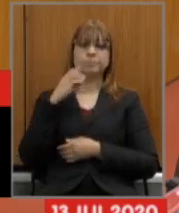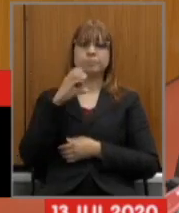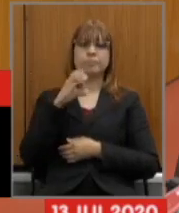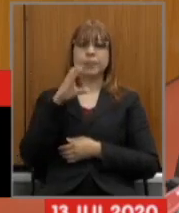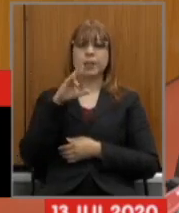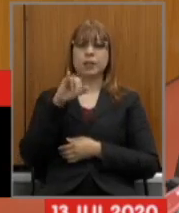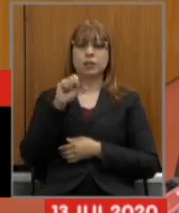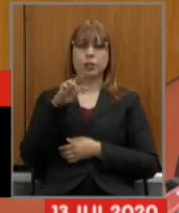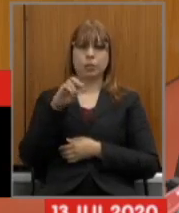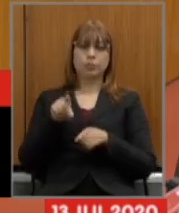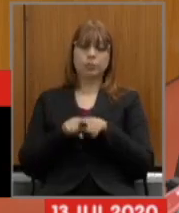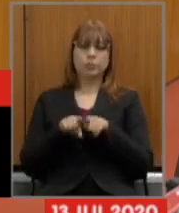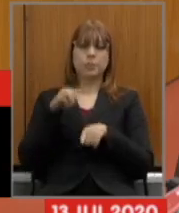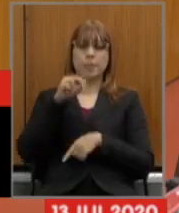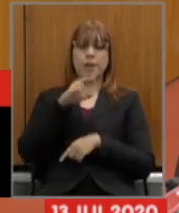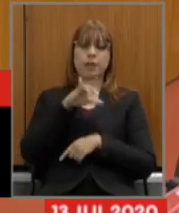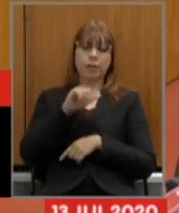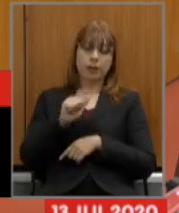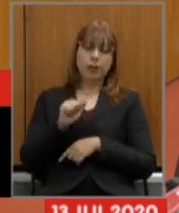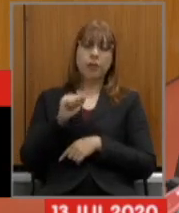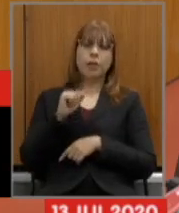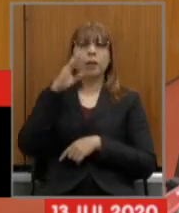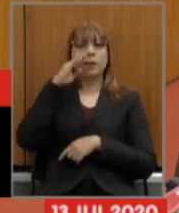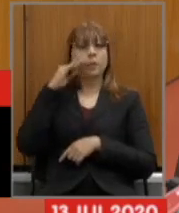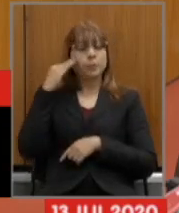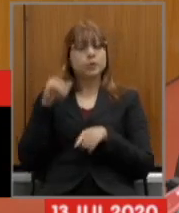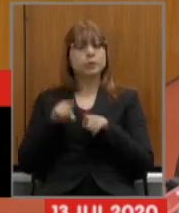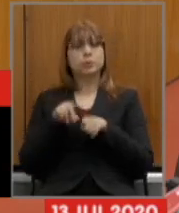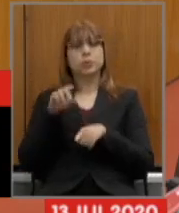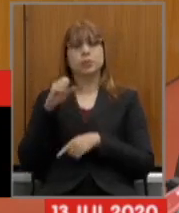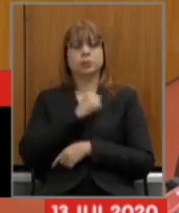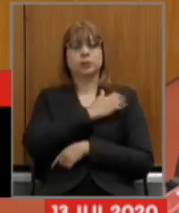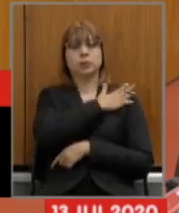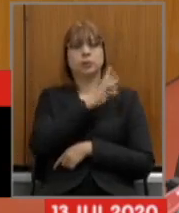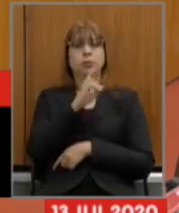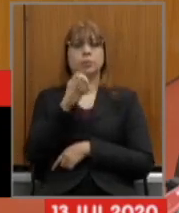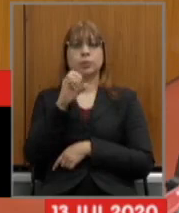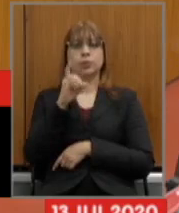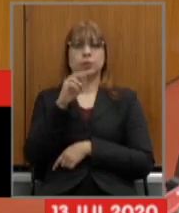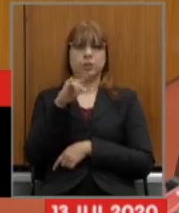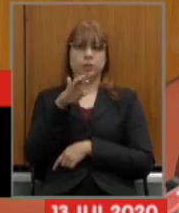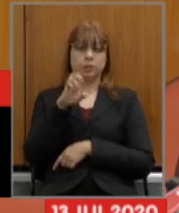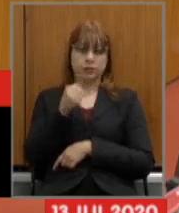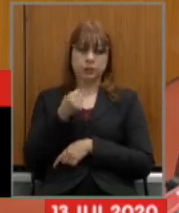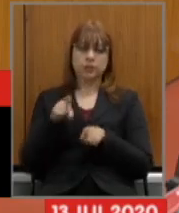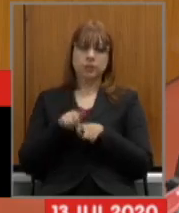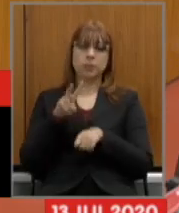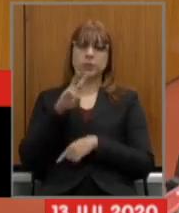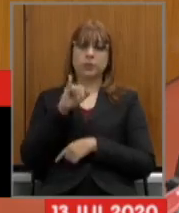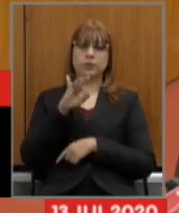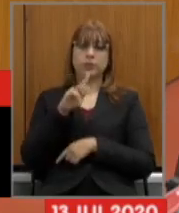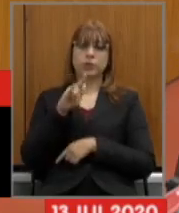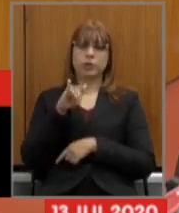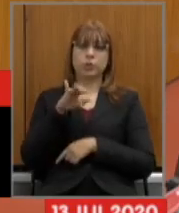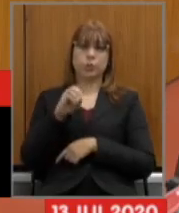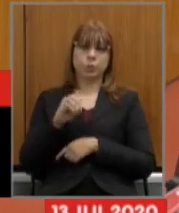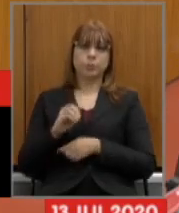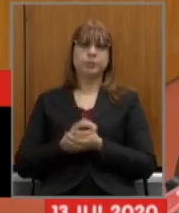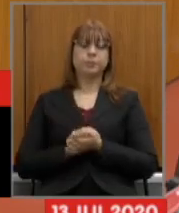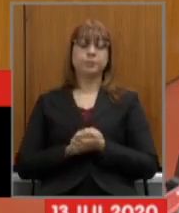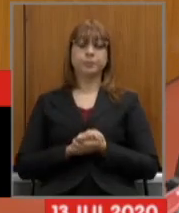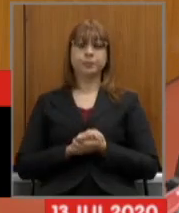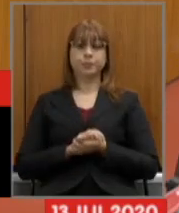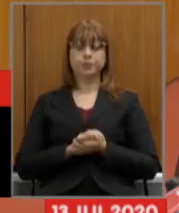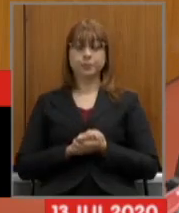deputados deputado marília campos deputado beatriz serqueira deputado sargento rodrigues deputado virgílio pelas suas ponderações